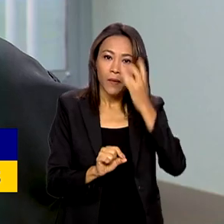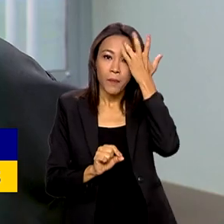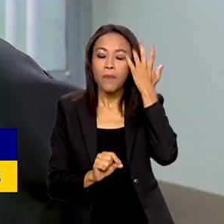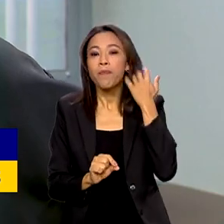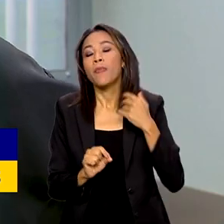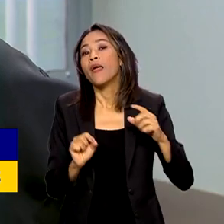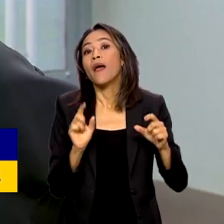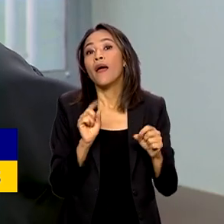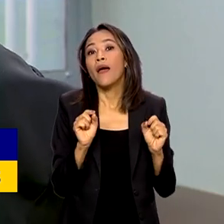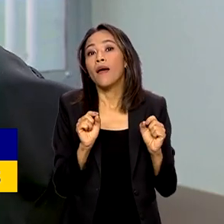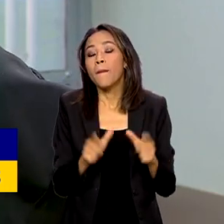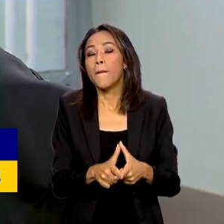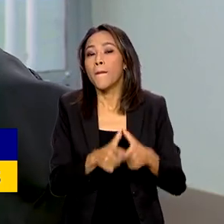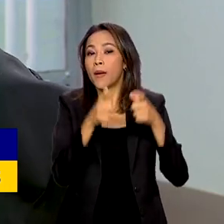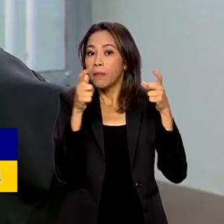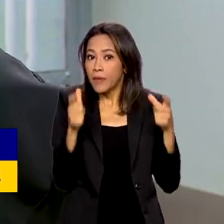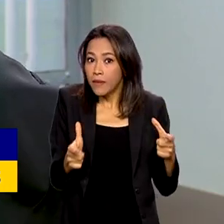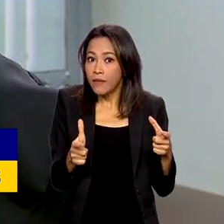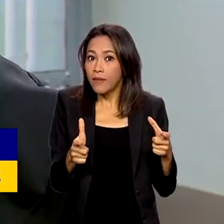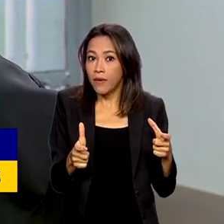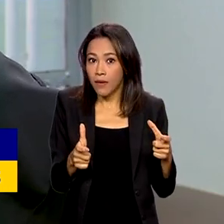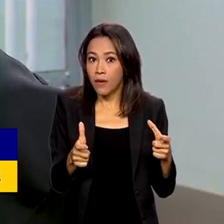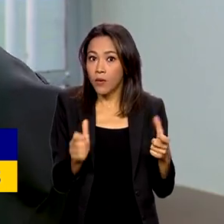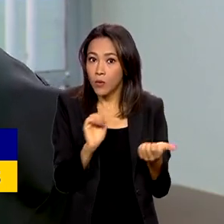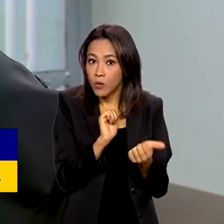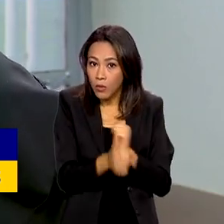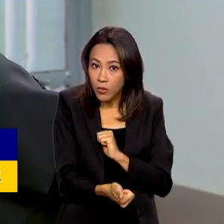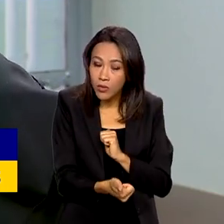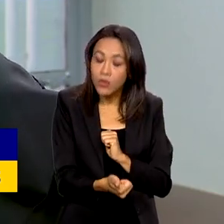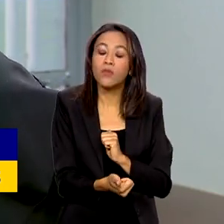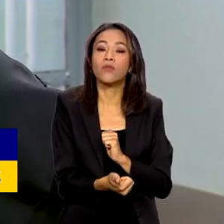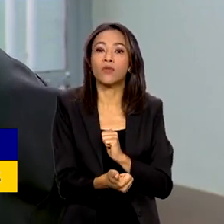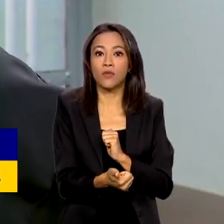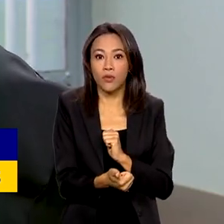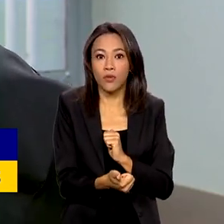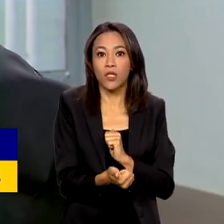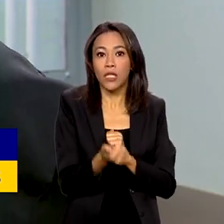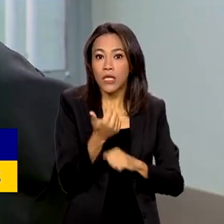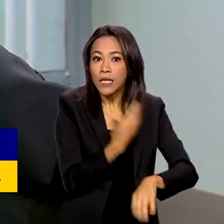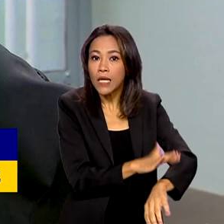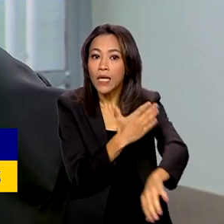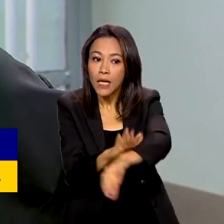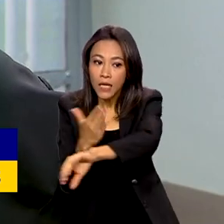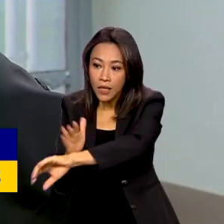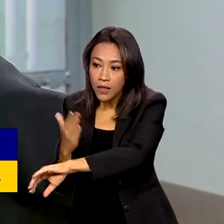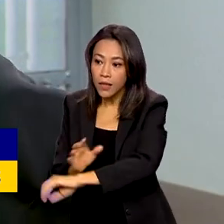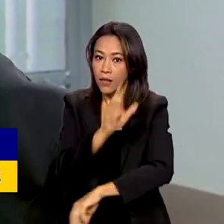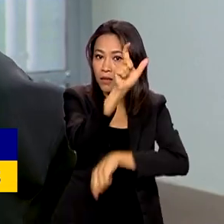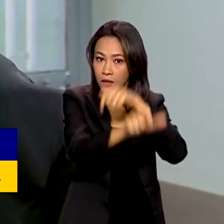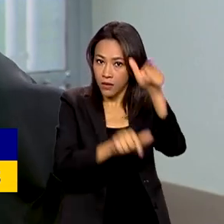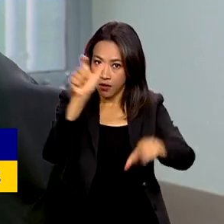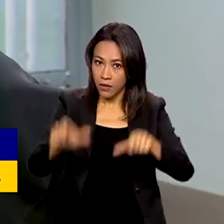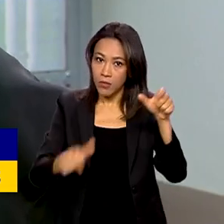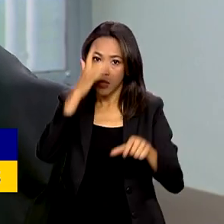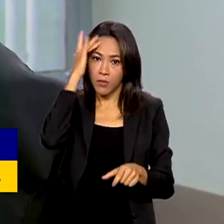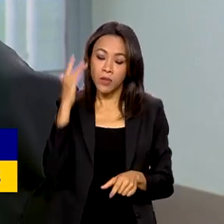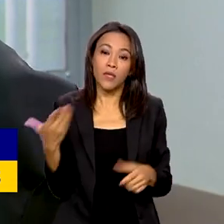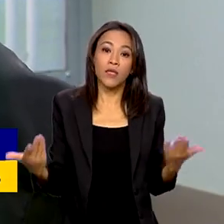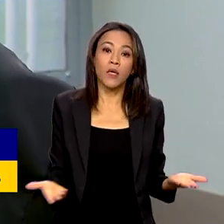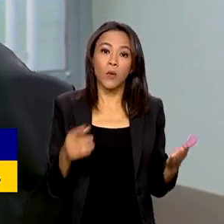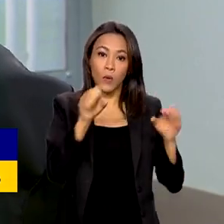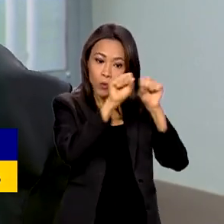para o esporte e para as dimensões do esporte que são praticadas pela população. Então, o sistema nacional,